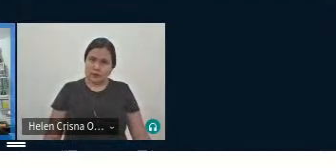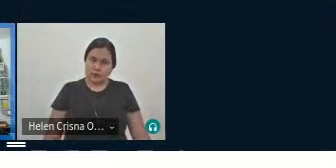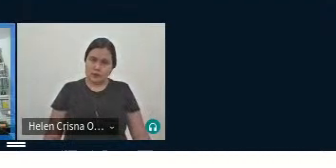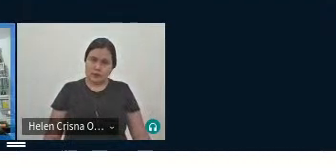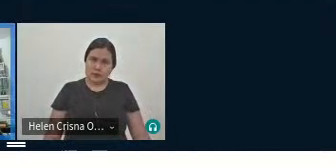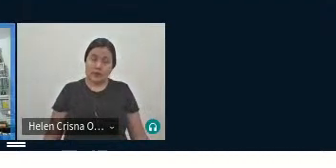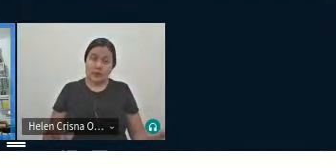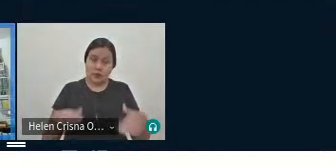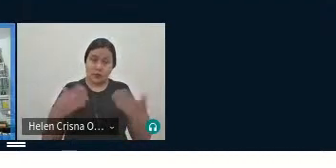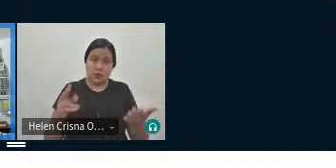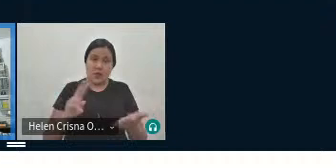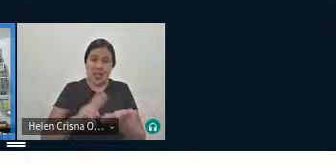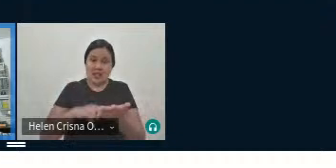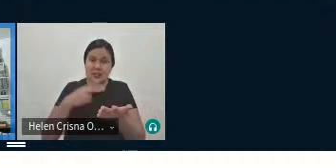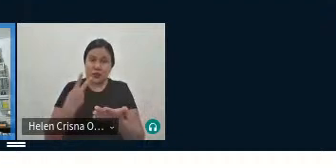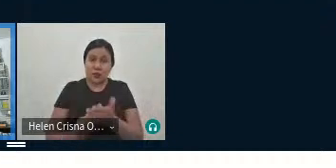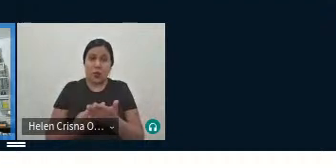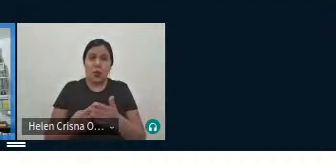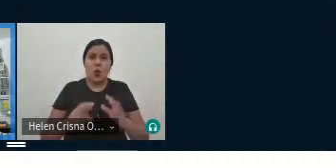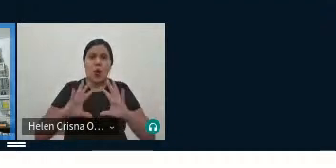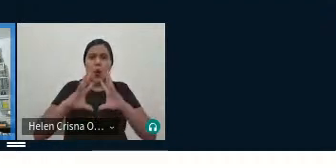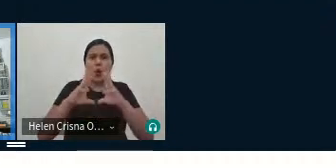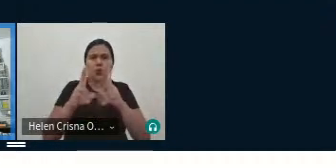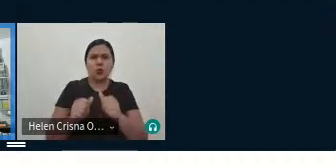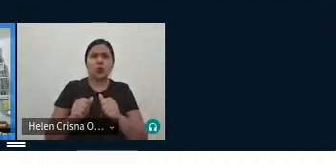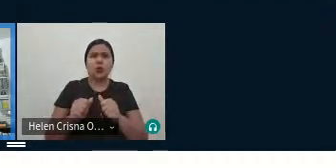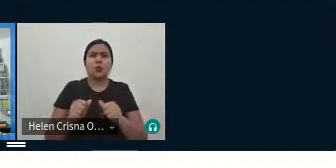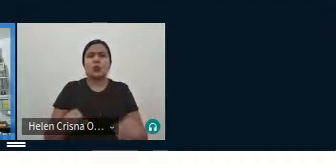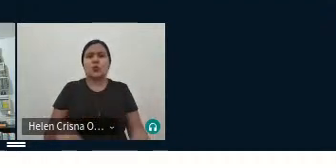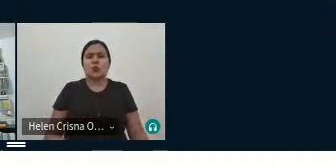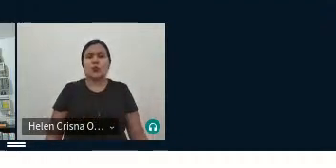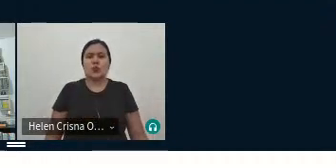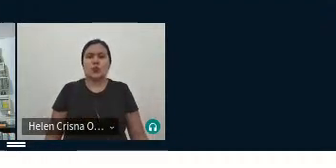Então, na tradução, tudo se arrisca,